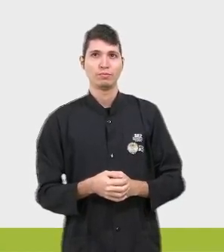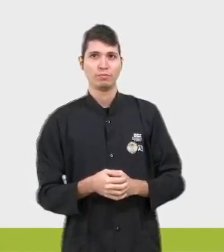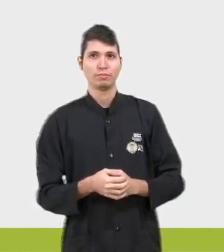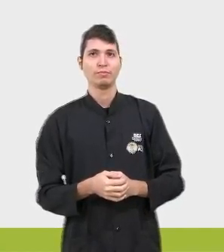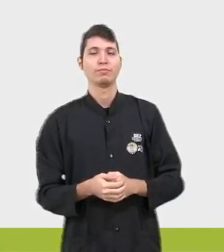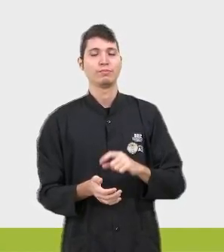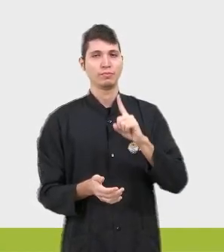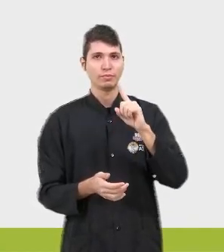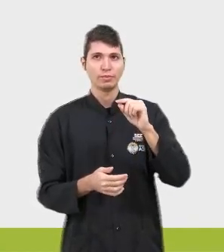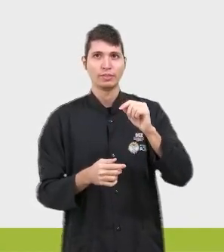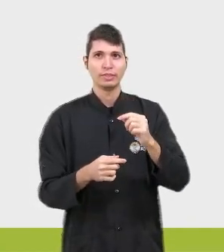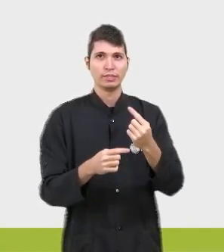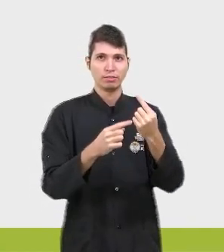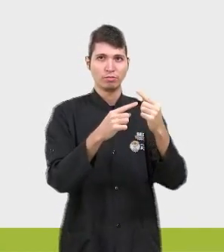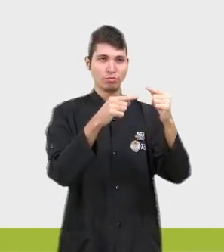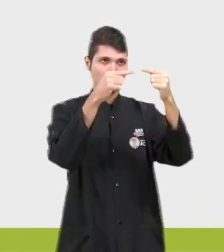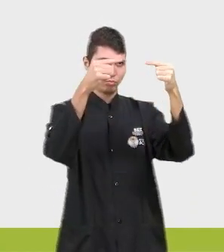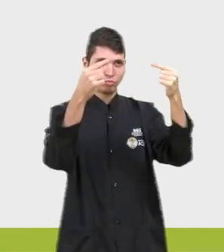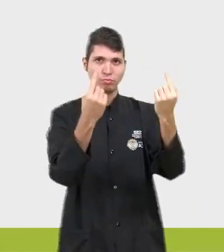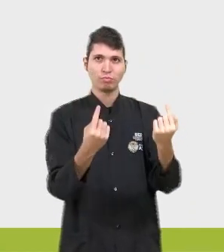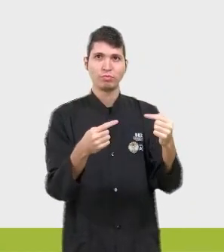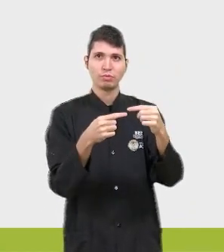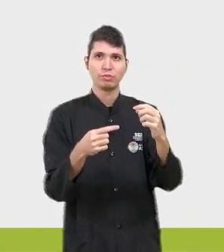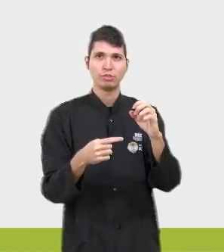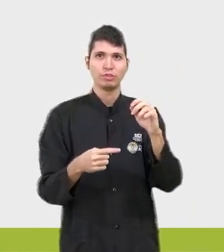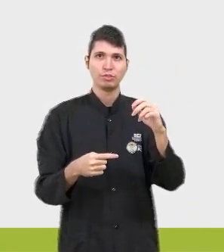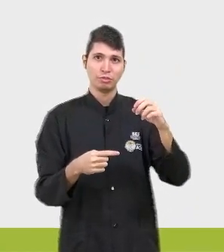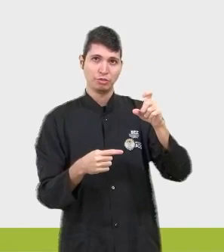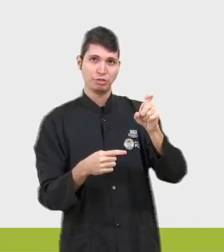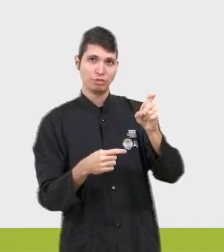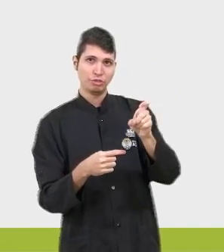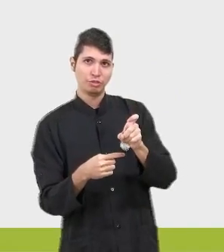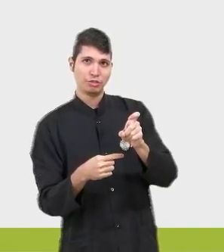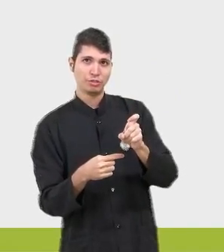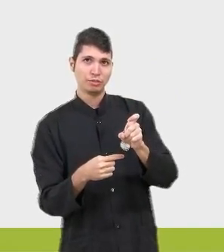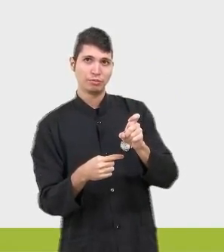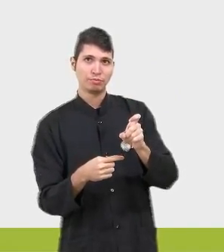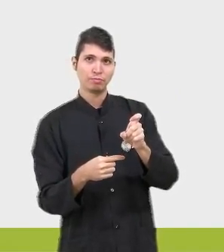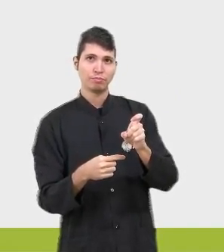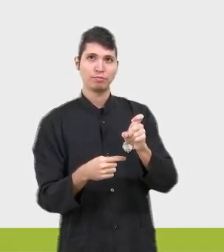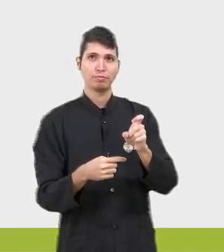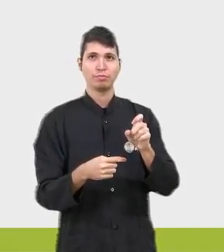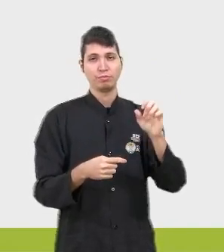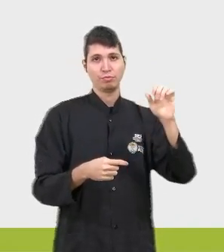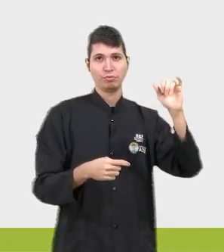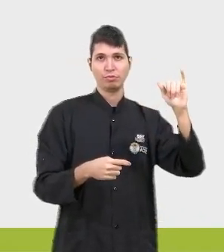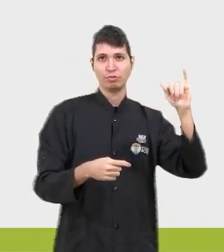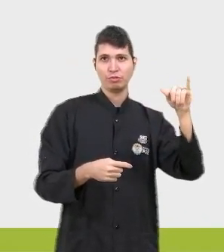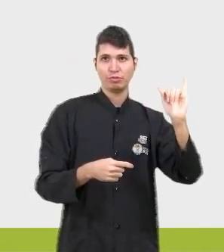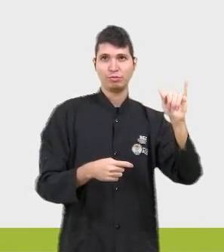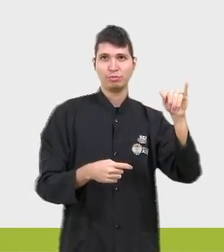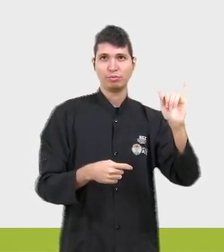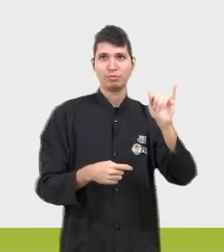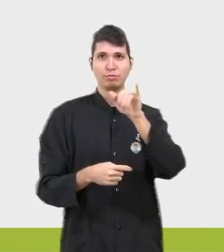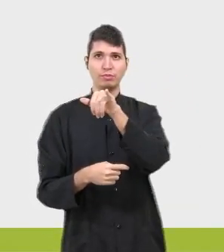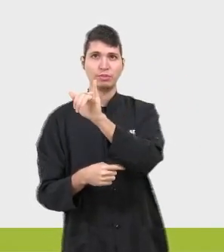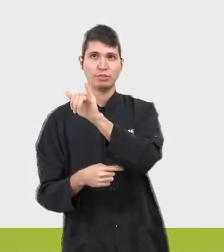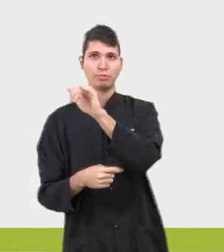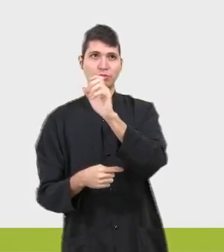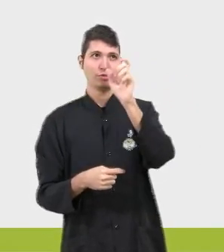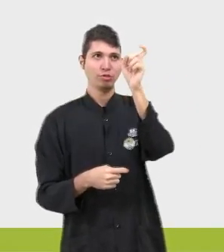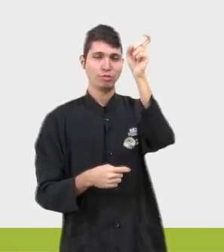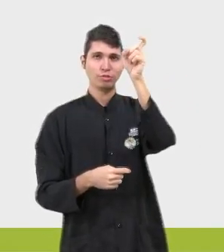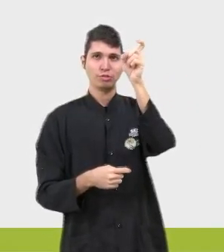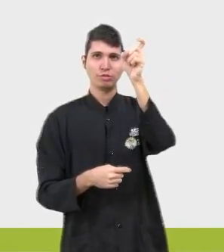lados, ó, X aqui, X aqui, Y aqui, e também tem Y aqui, tá vendo? O somatório vai gerar X